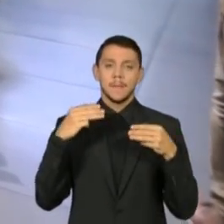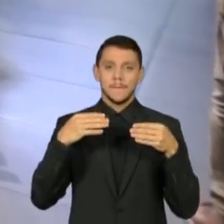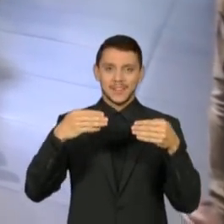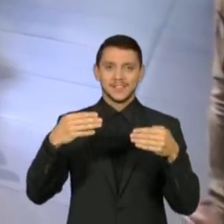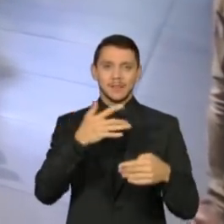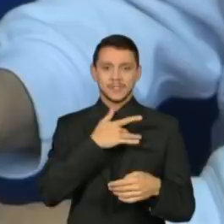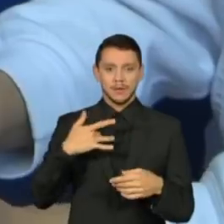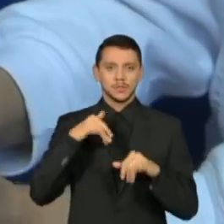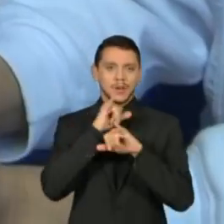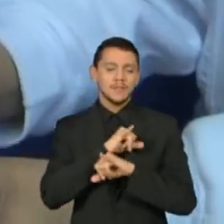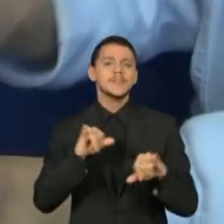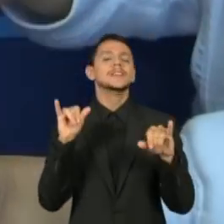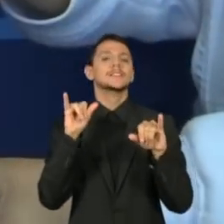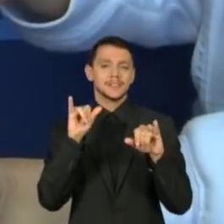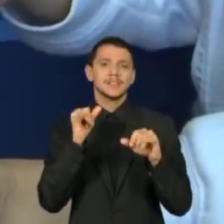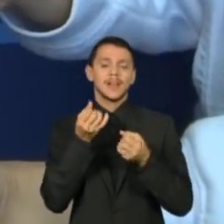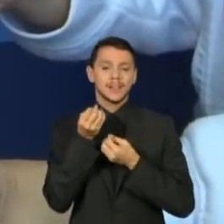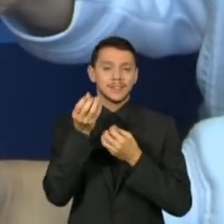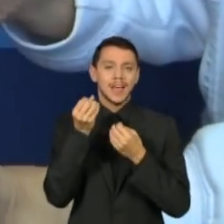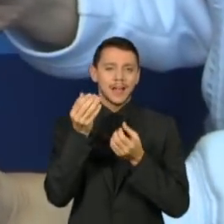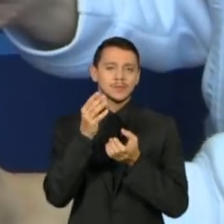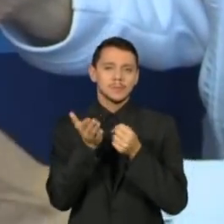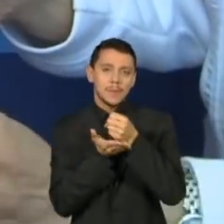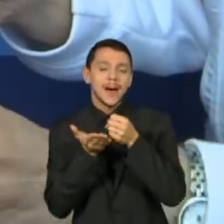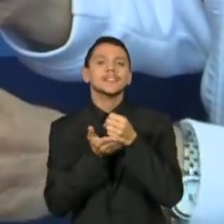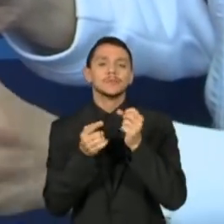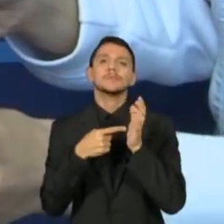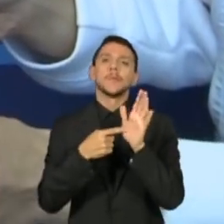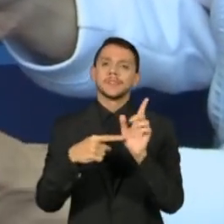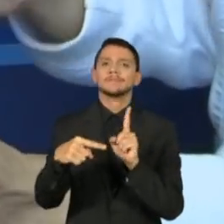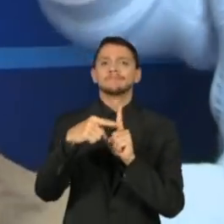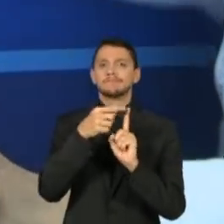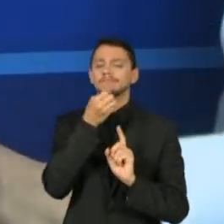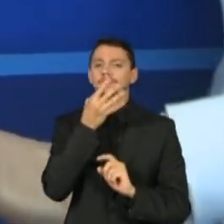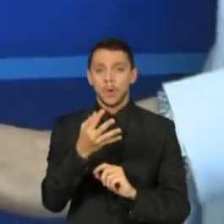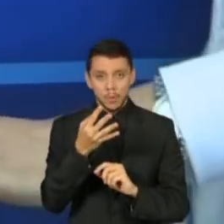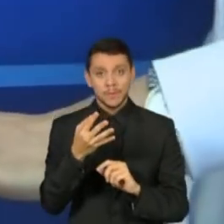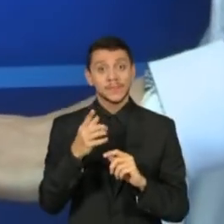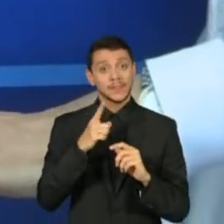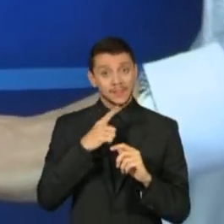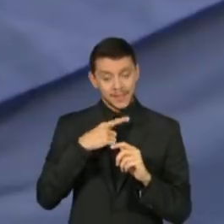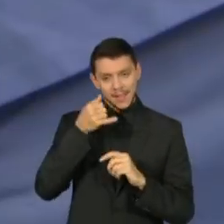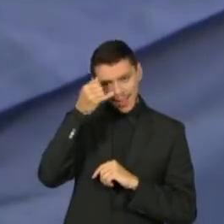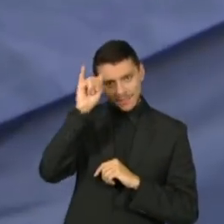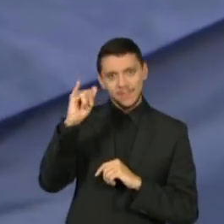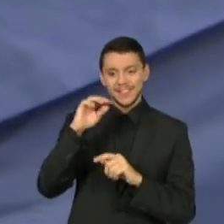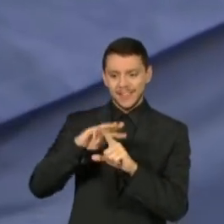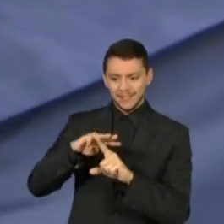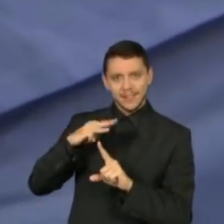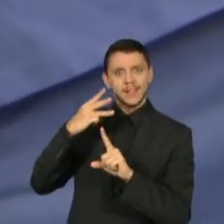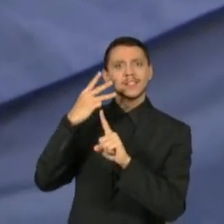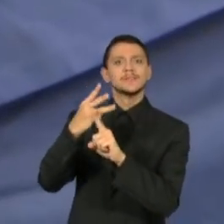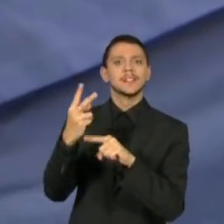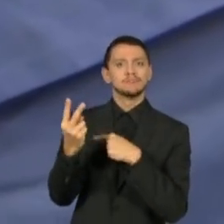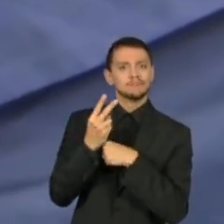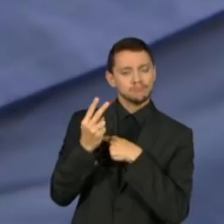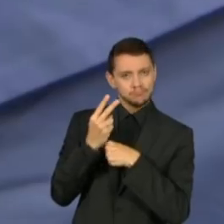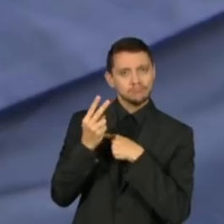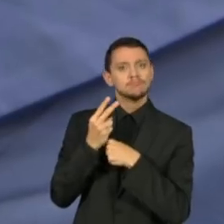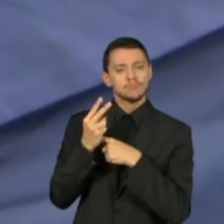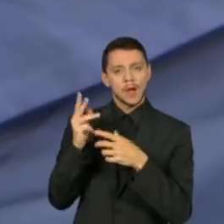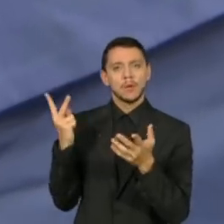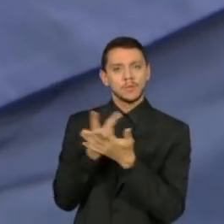positivos. Além de evitar três vezes mais a complicação da doença, a segunda dose de reforço